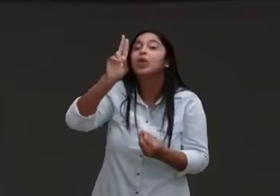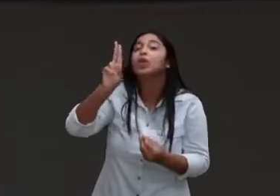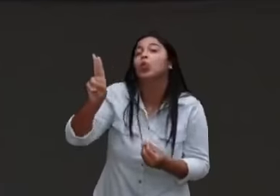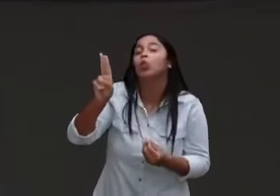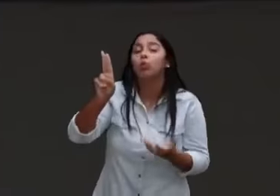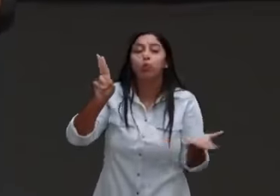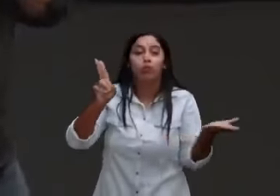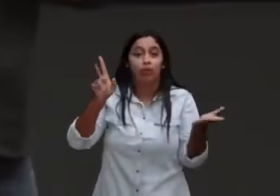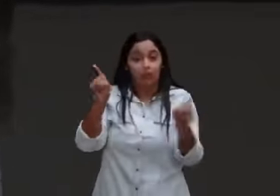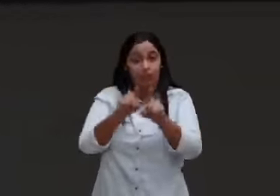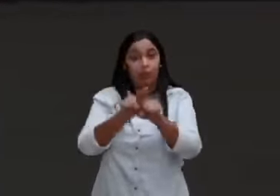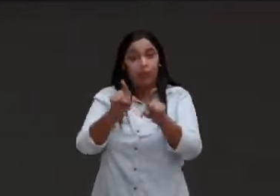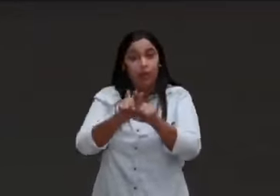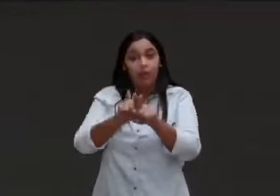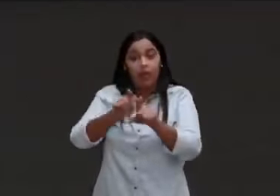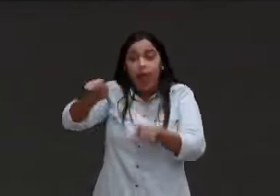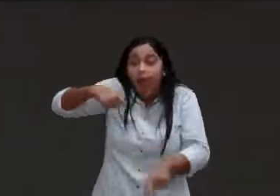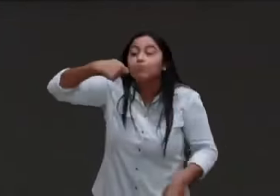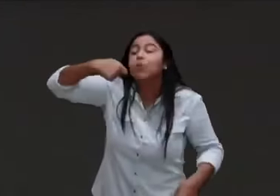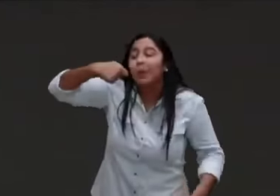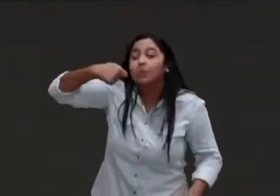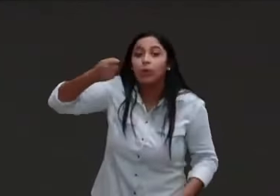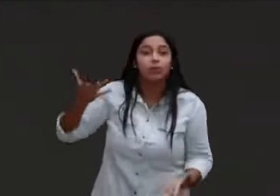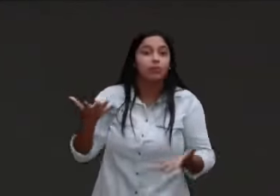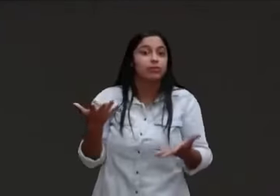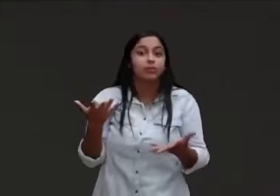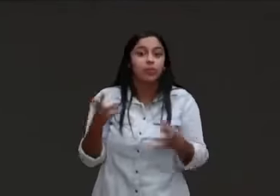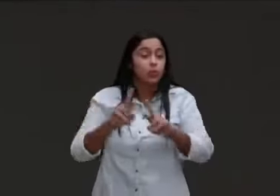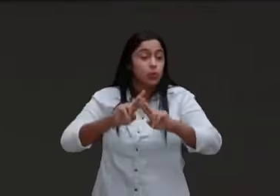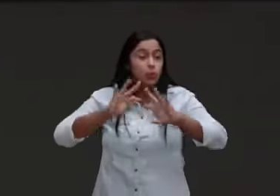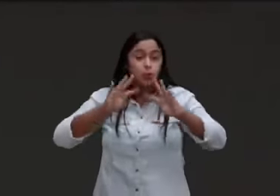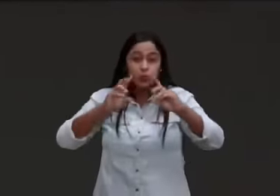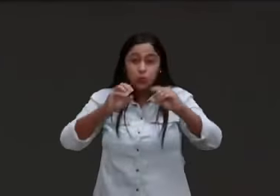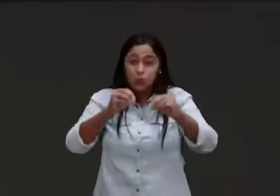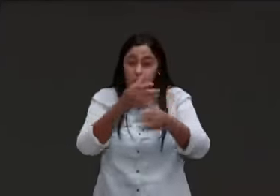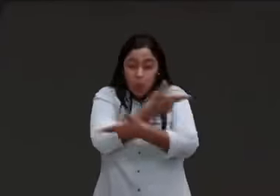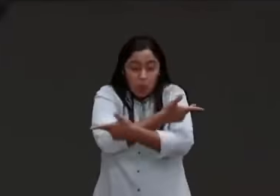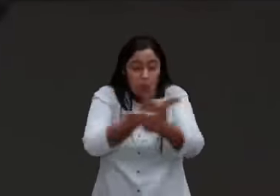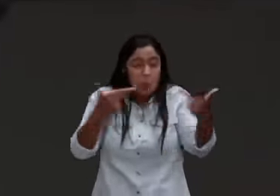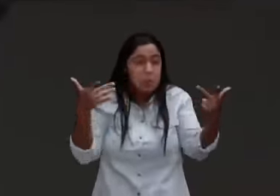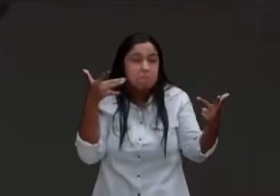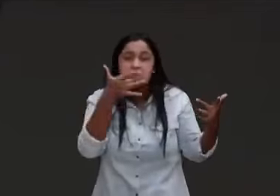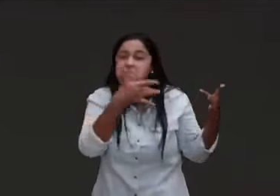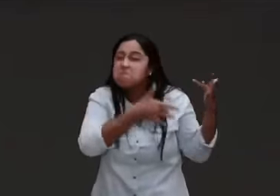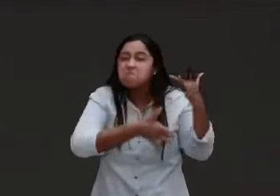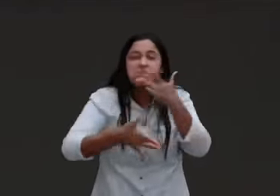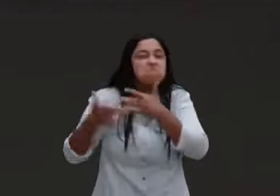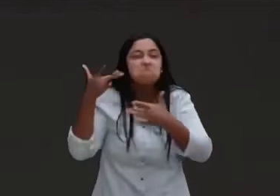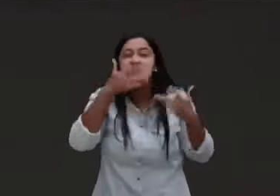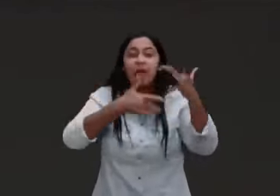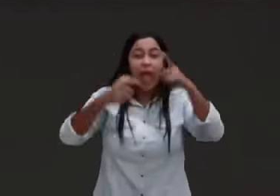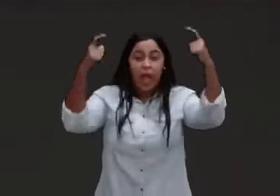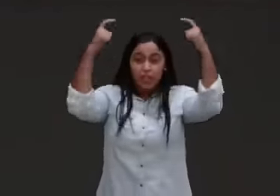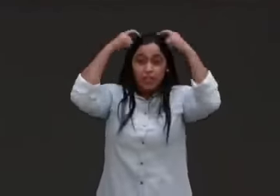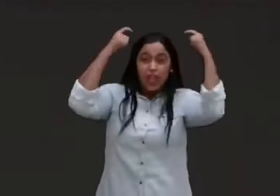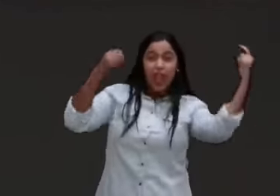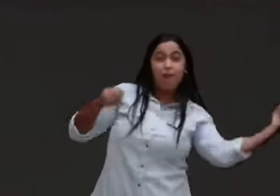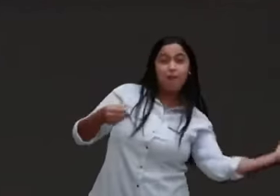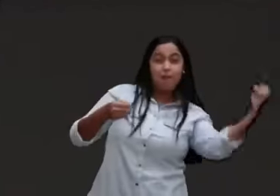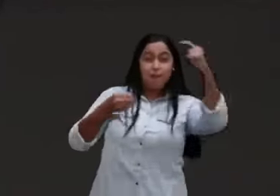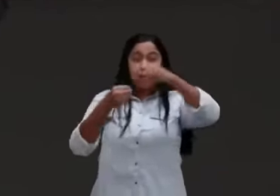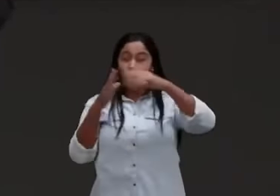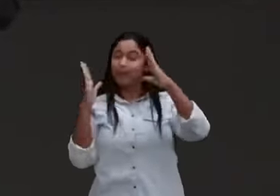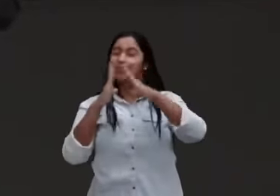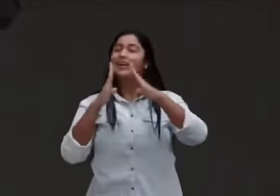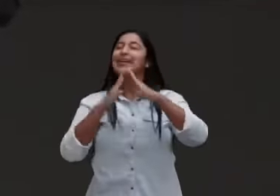e depois você sai dessa Disney, que é a igreja, só com presente, só com diversão, e você não precisa